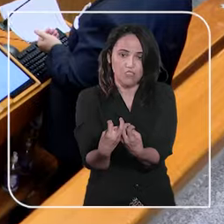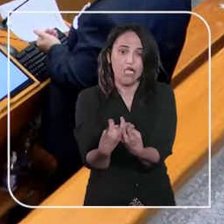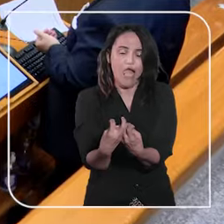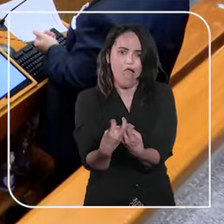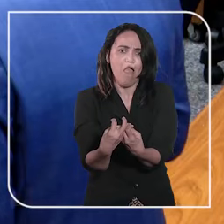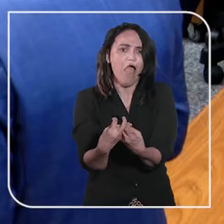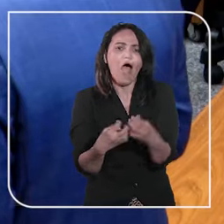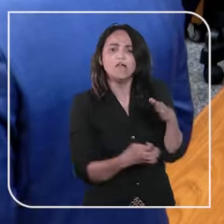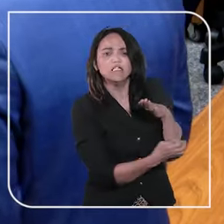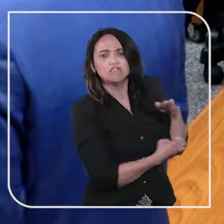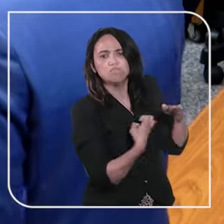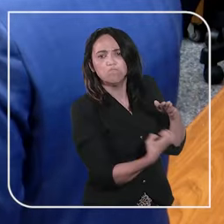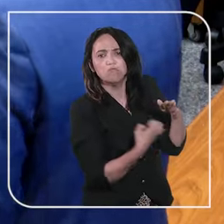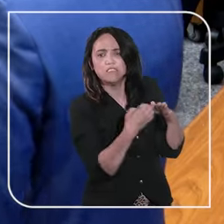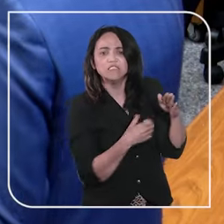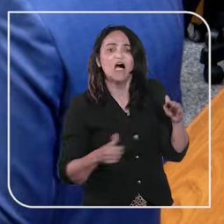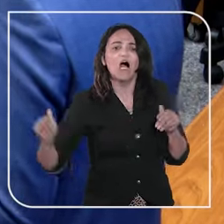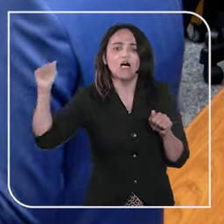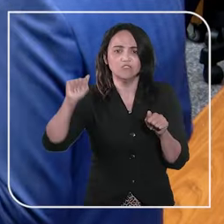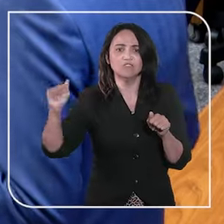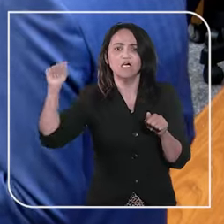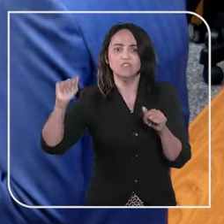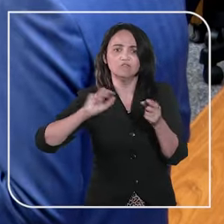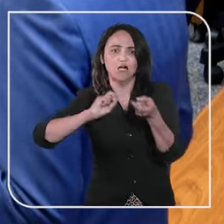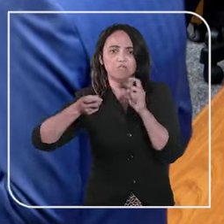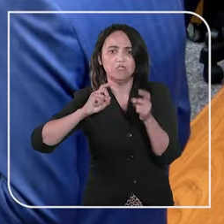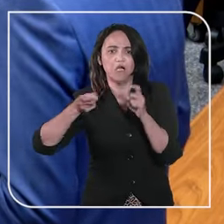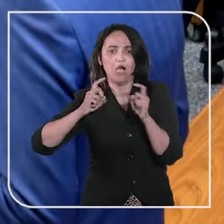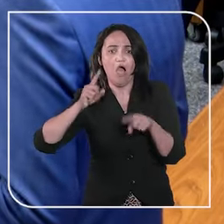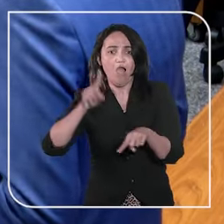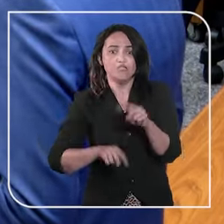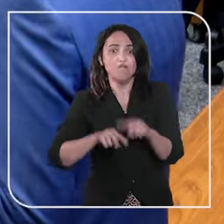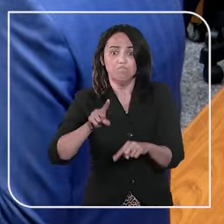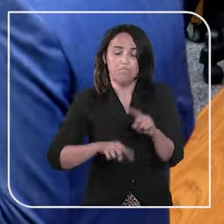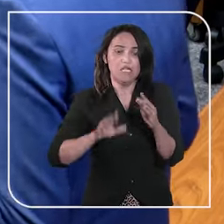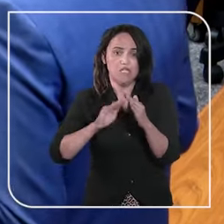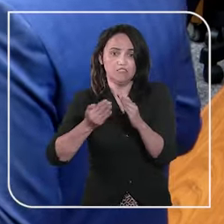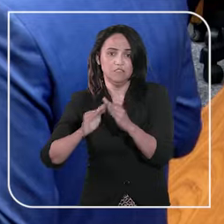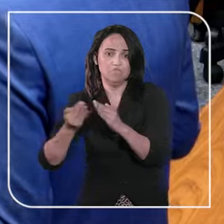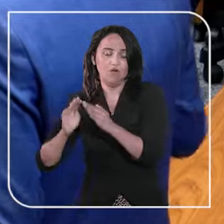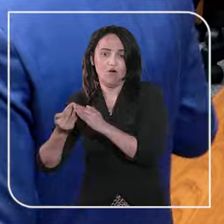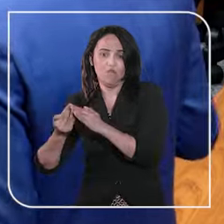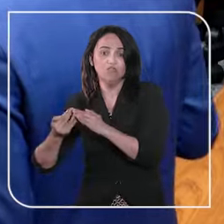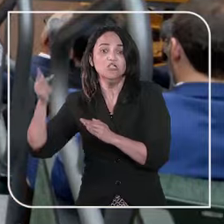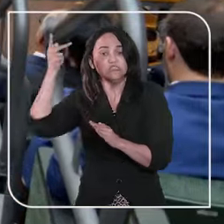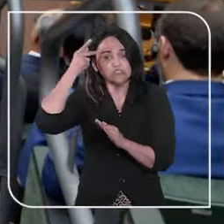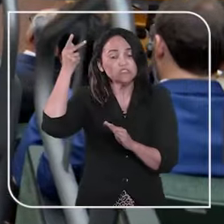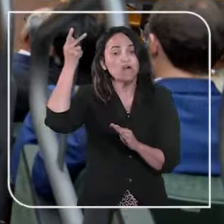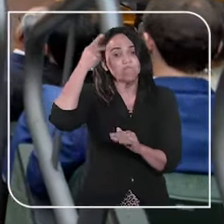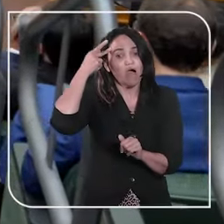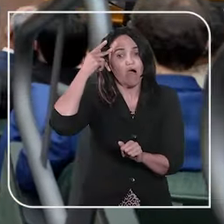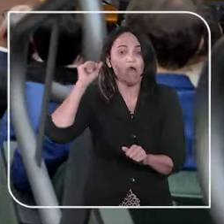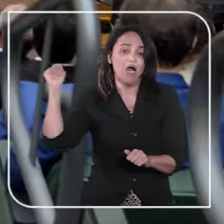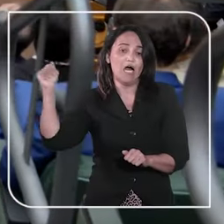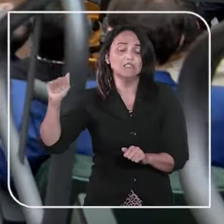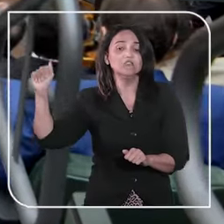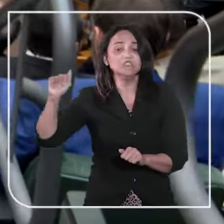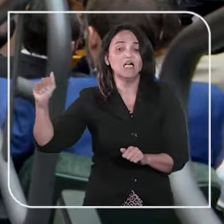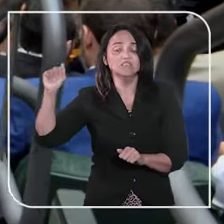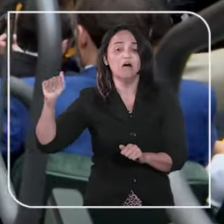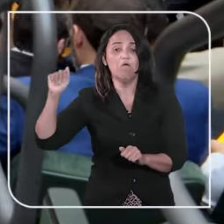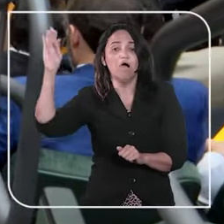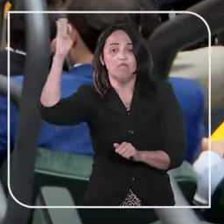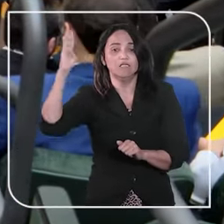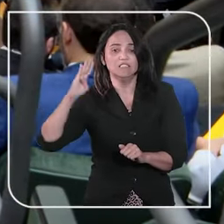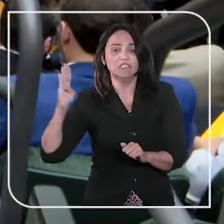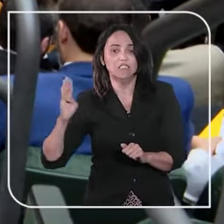entidades como a Associação das Administradoras de Bens Imóveis e Condomínios de São Paulo, a Associação Brasileira das